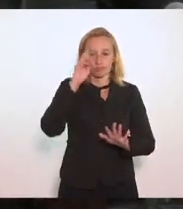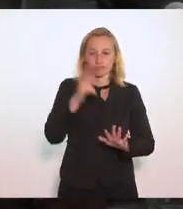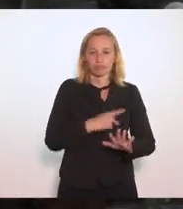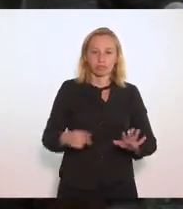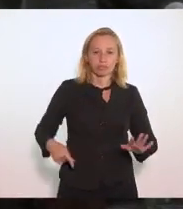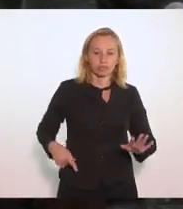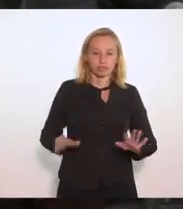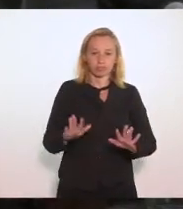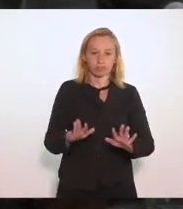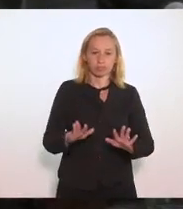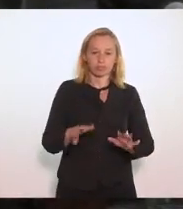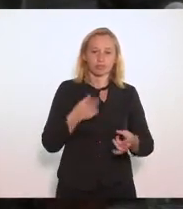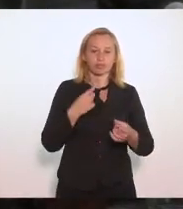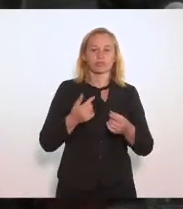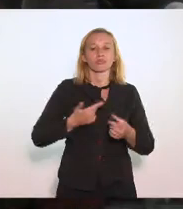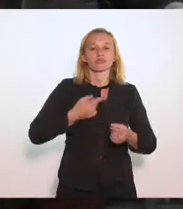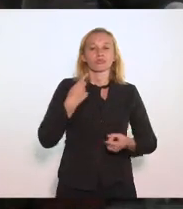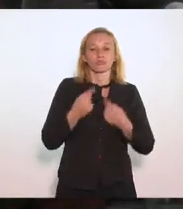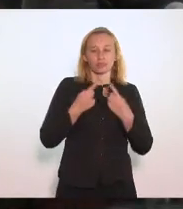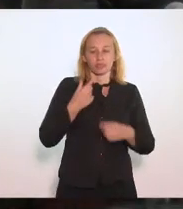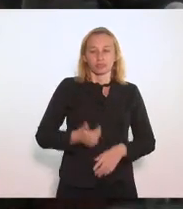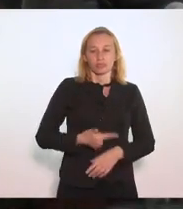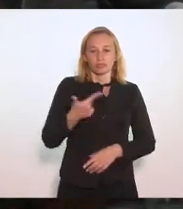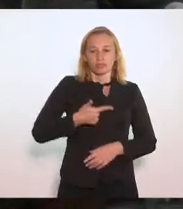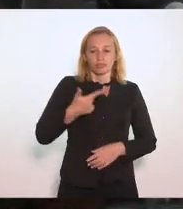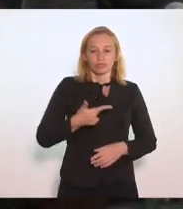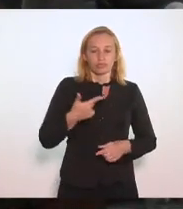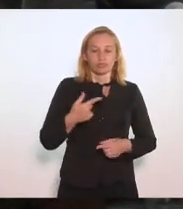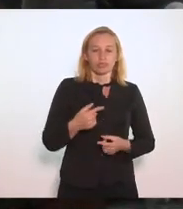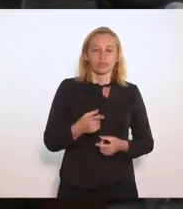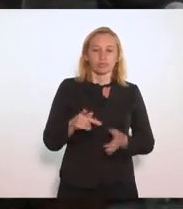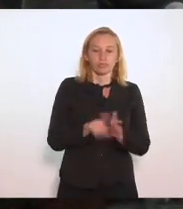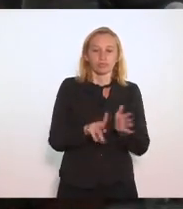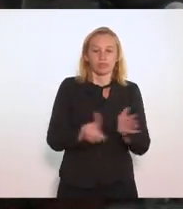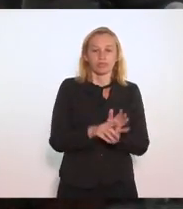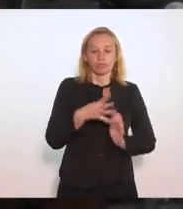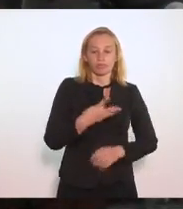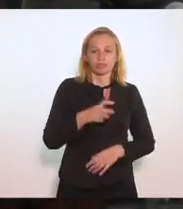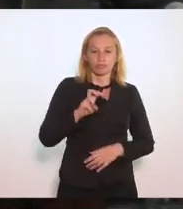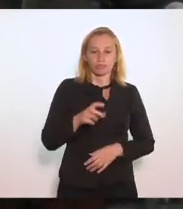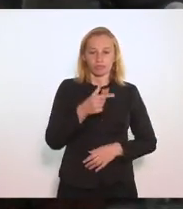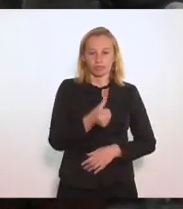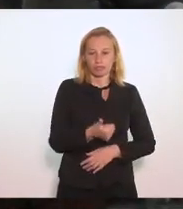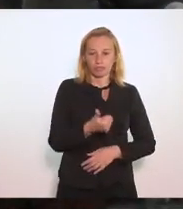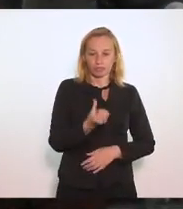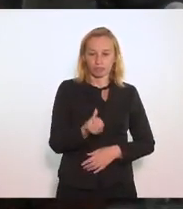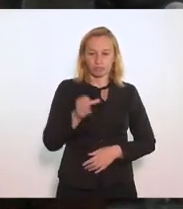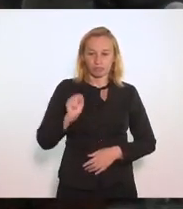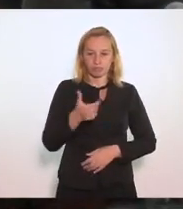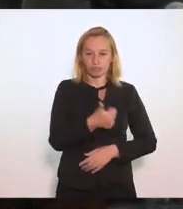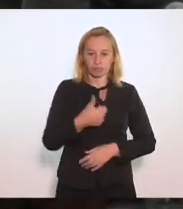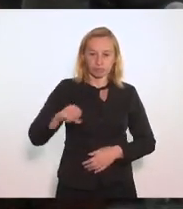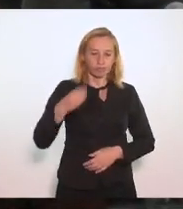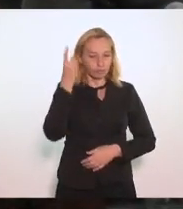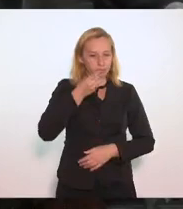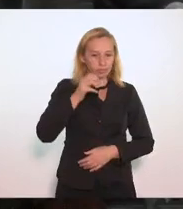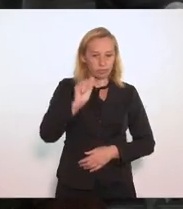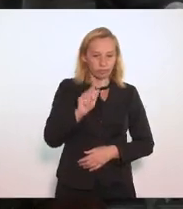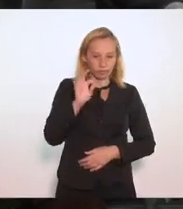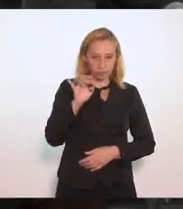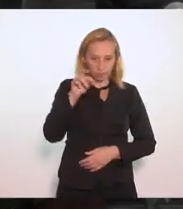Anuncio Em tramitação ordinária, em segunda discussão Projeto de Lei nº 68, de 18, de autoria do deputado Atila Nunes